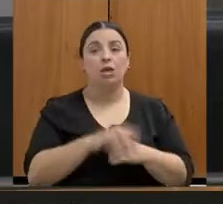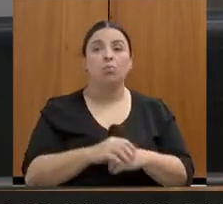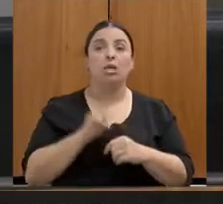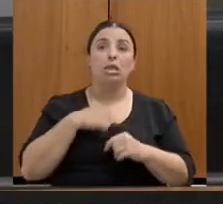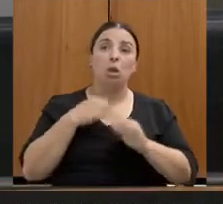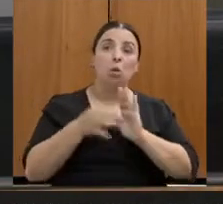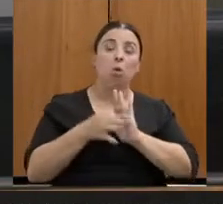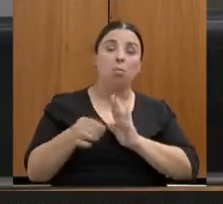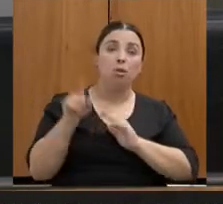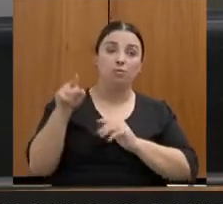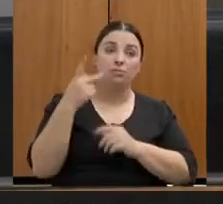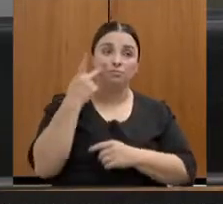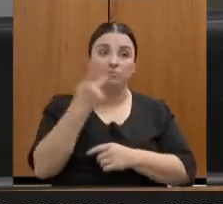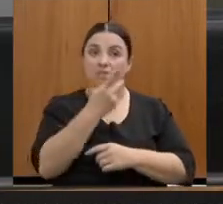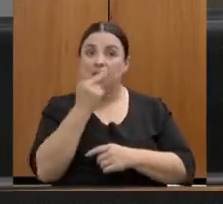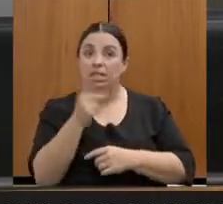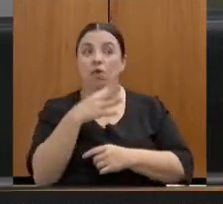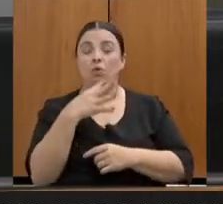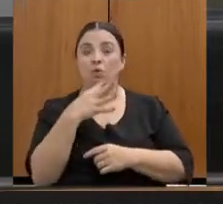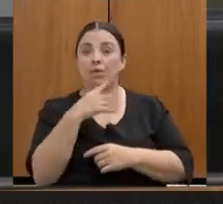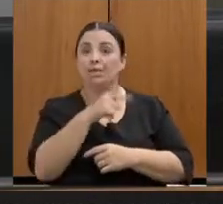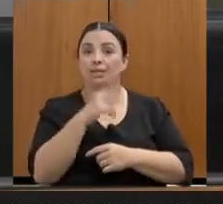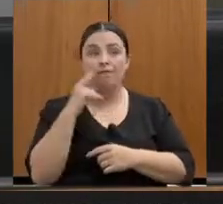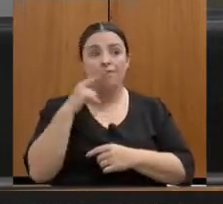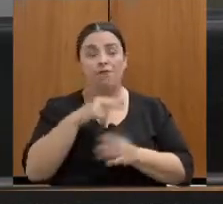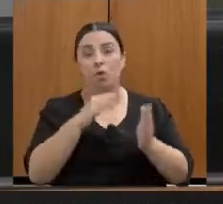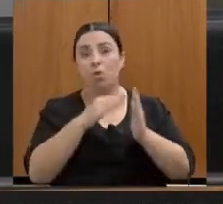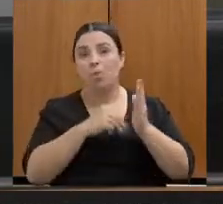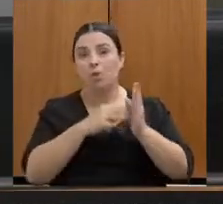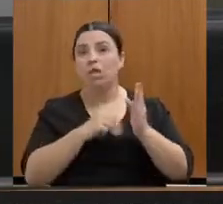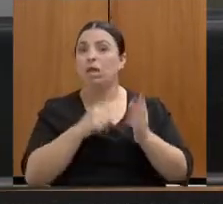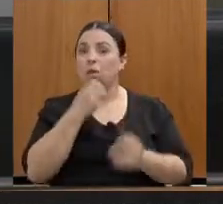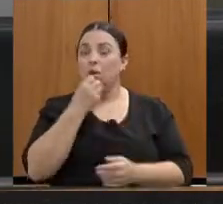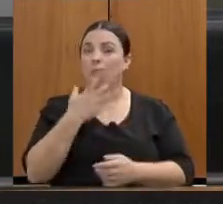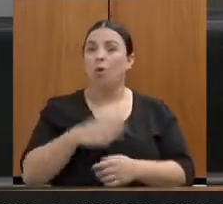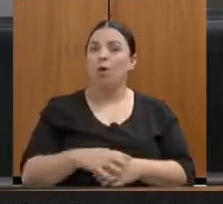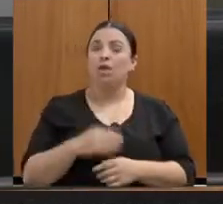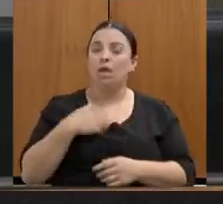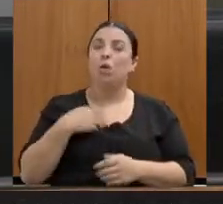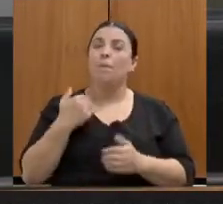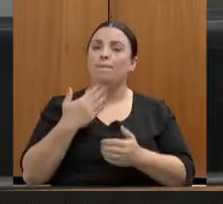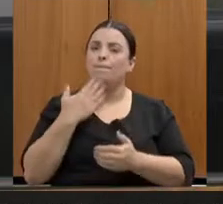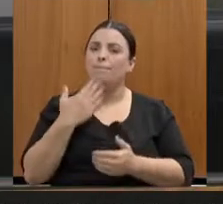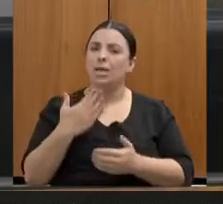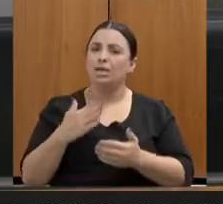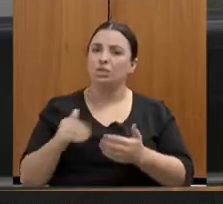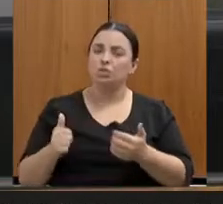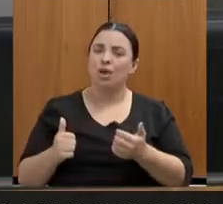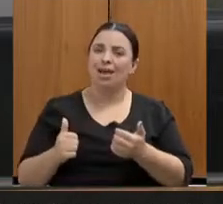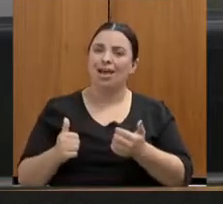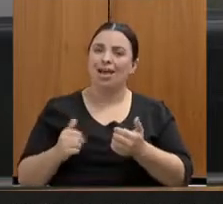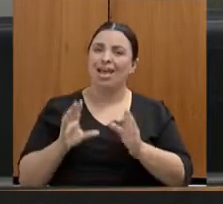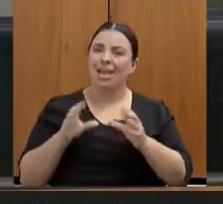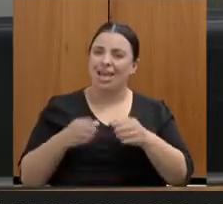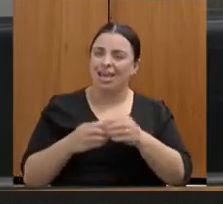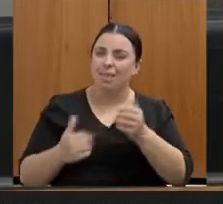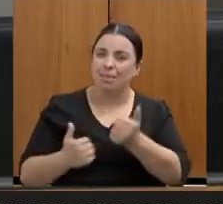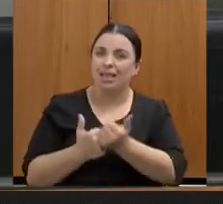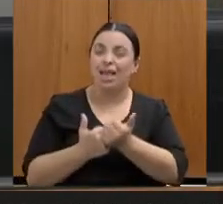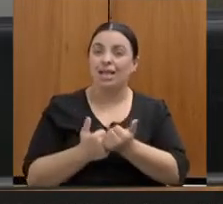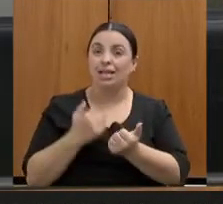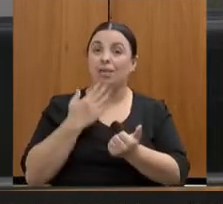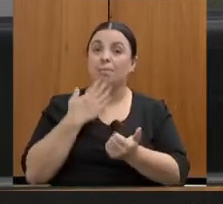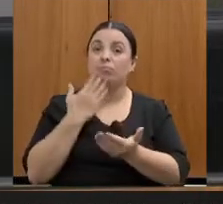a equipe técnica formatar aqui um requerimento, solicitando que esse modelo seja estudado em